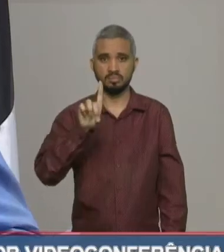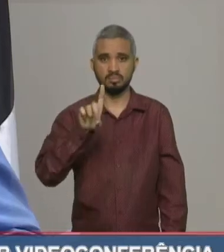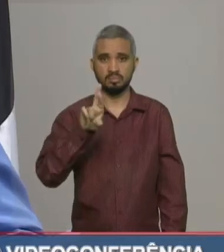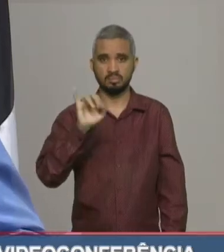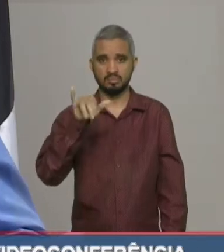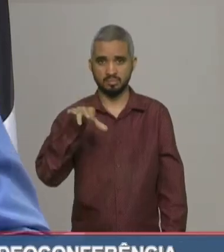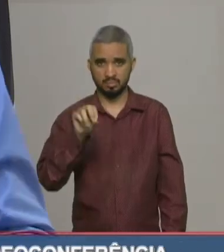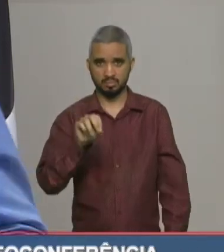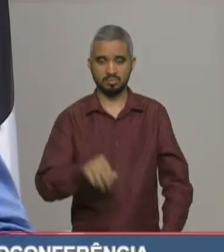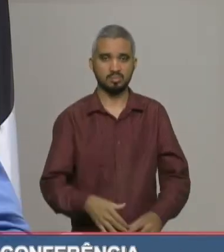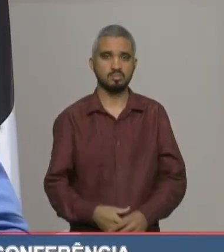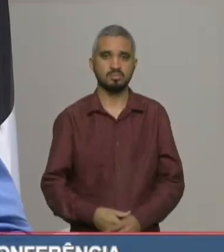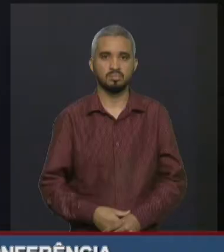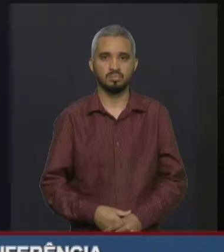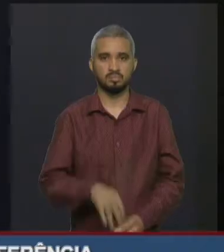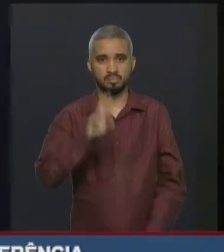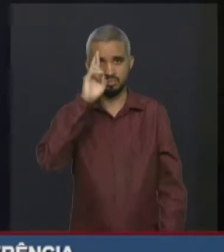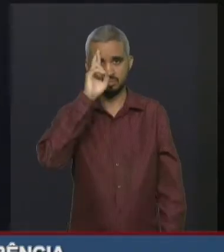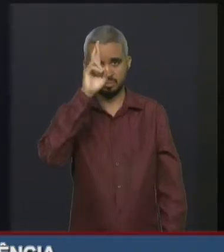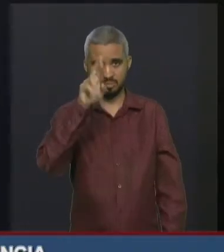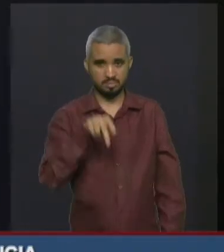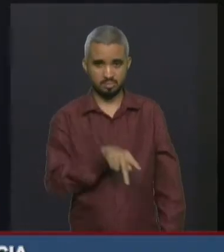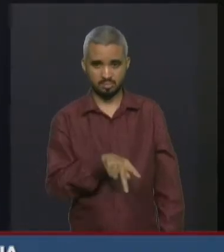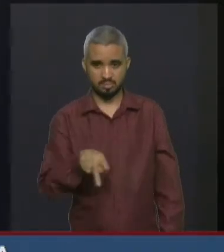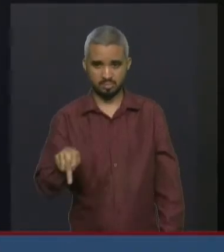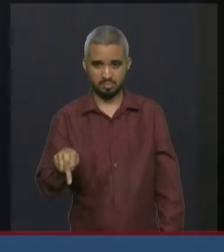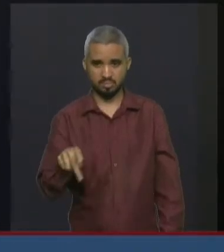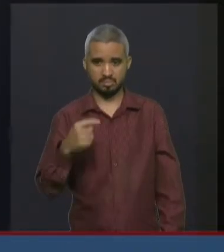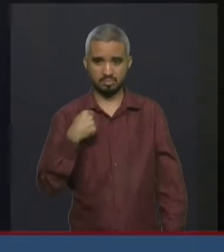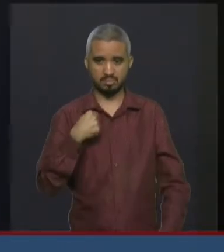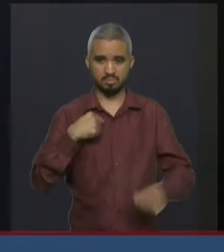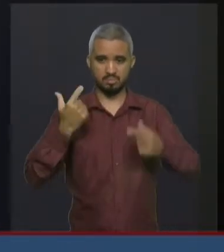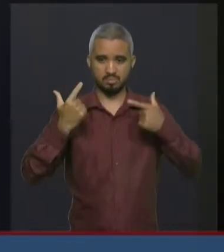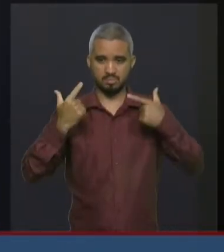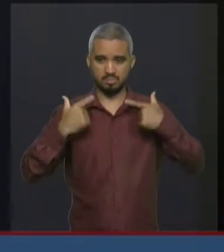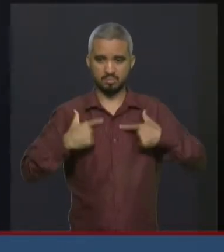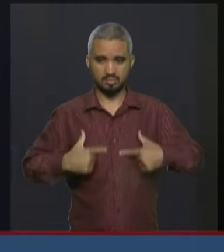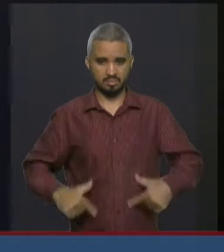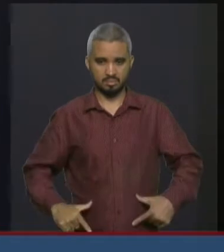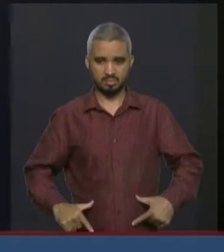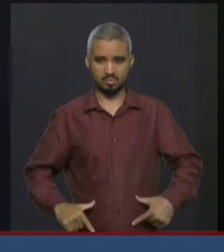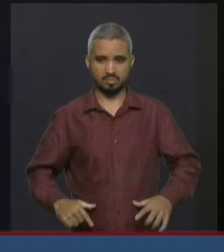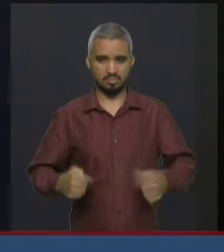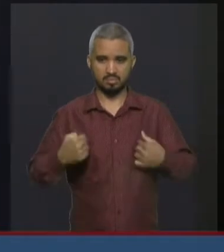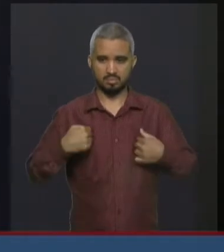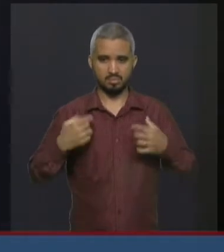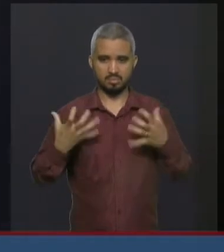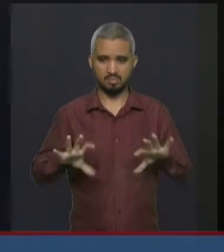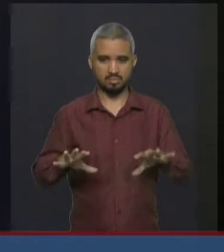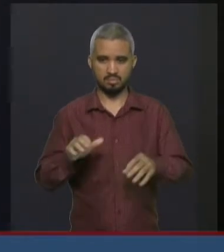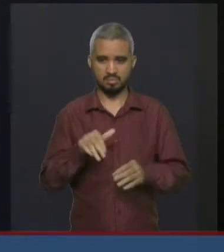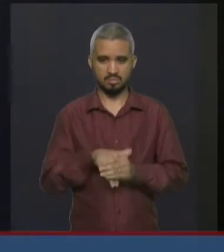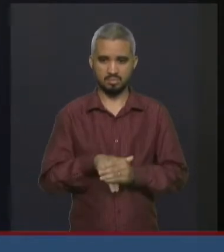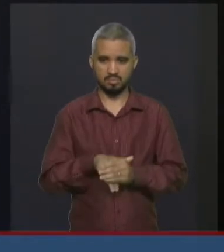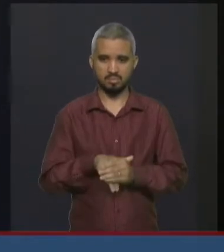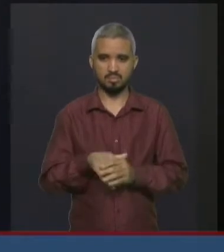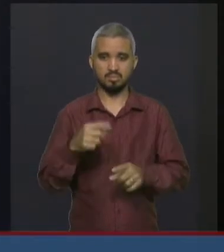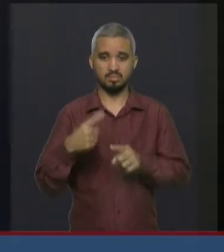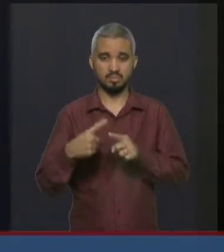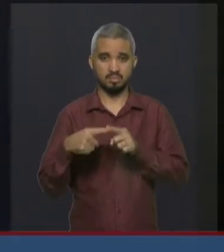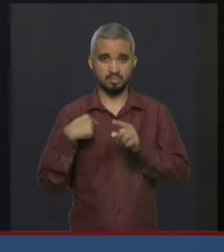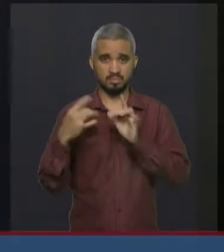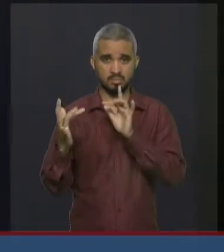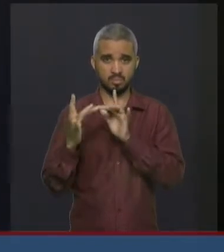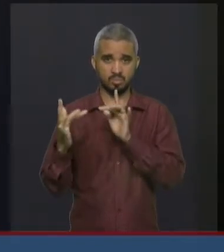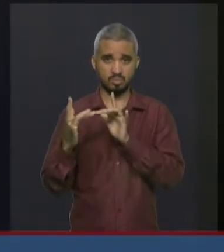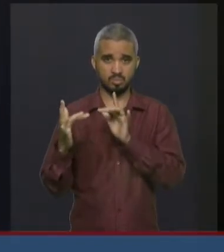Senhor presidente, eu vou me ausentar desta votação, pois tive contato com a ADEPOL, Associação